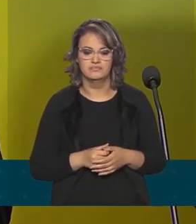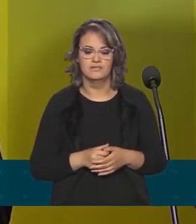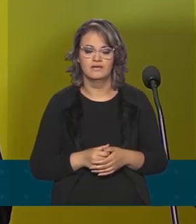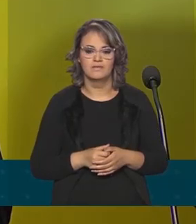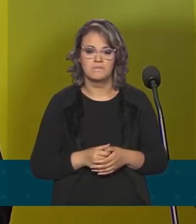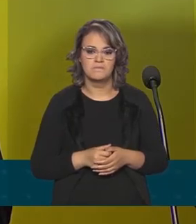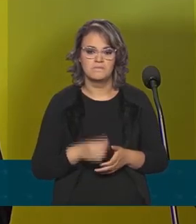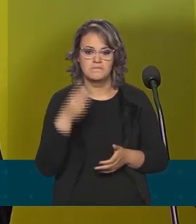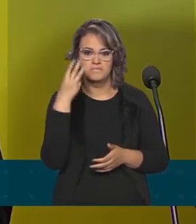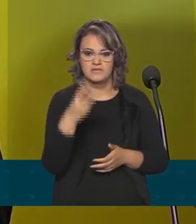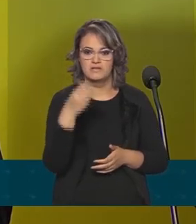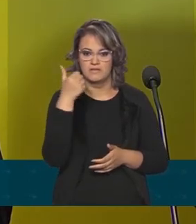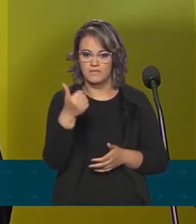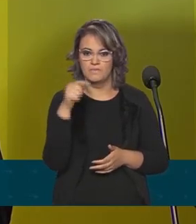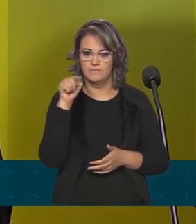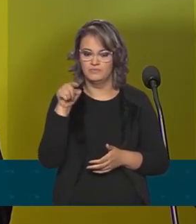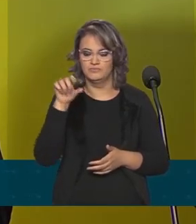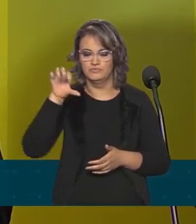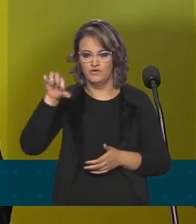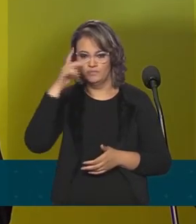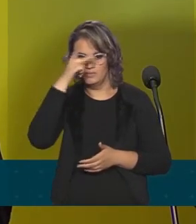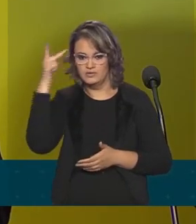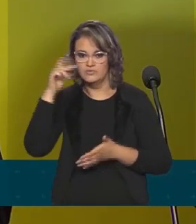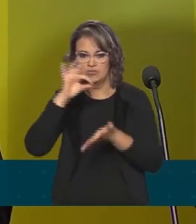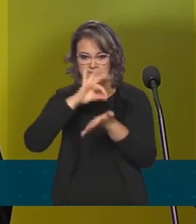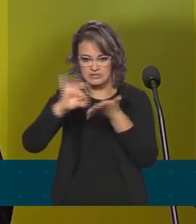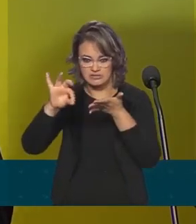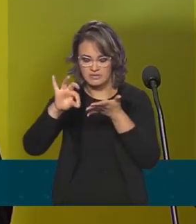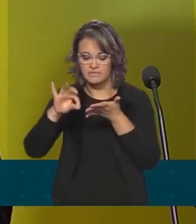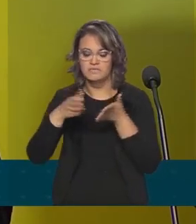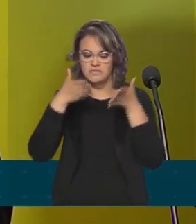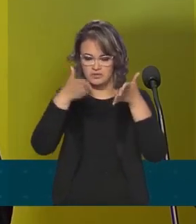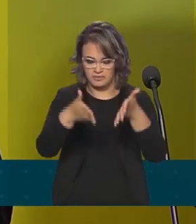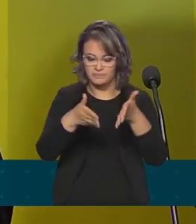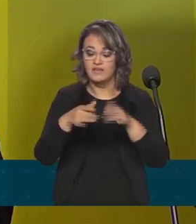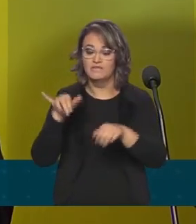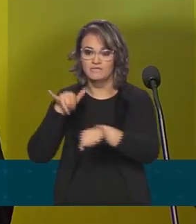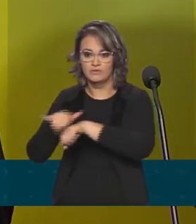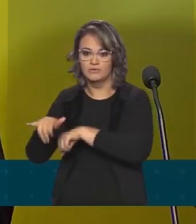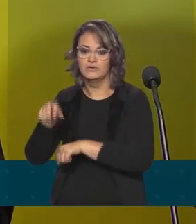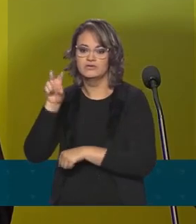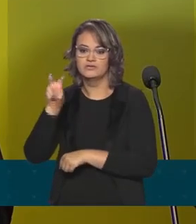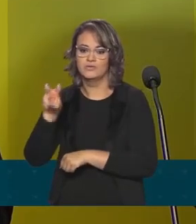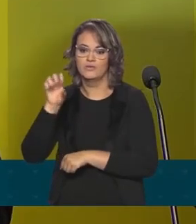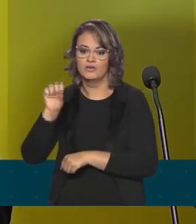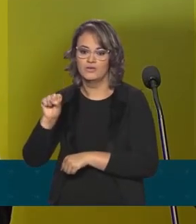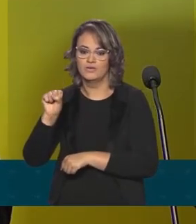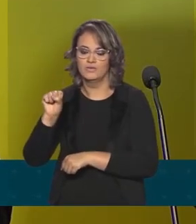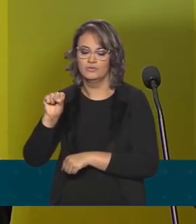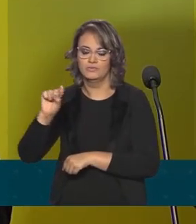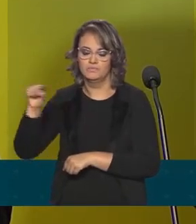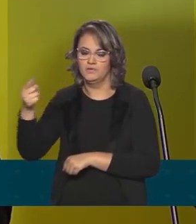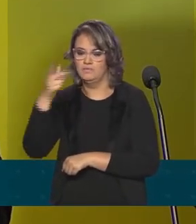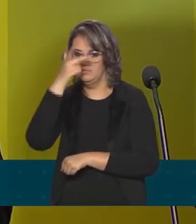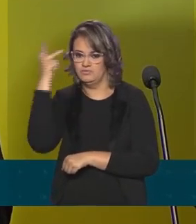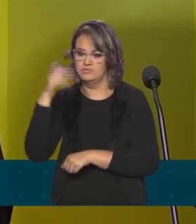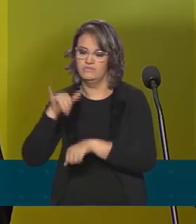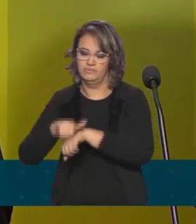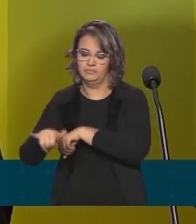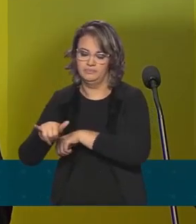31,9% dos inscritos participaram e, ausente, 58.489, ou 68,1%.